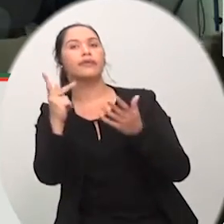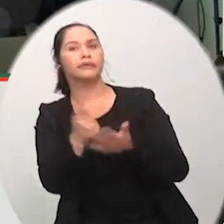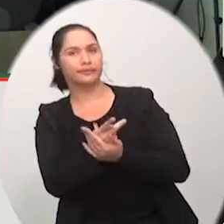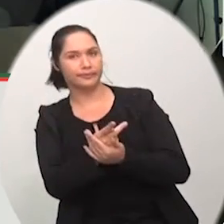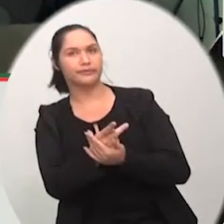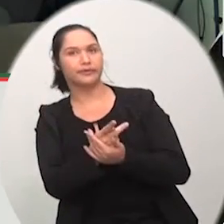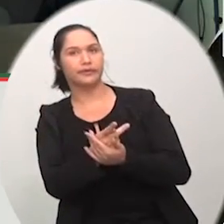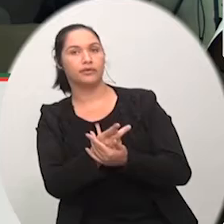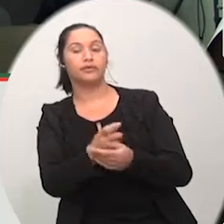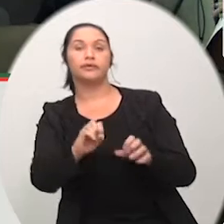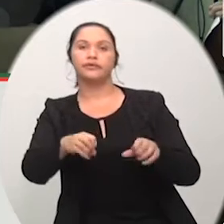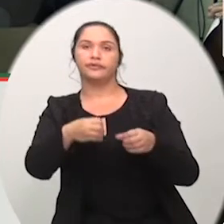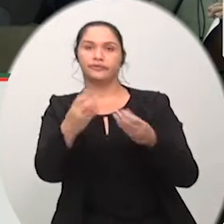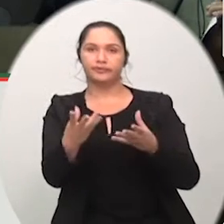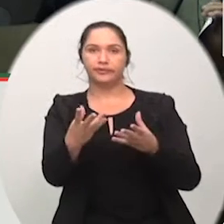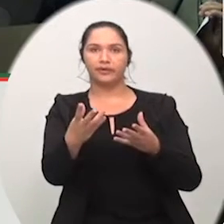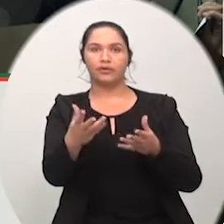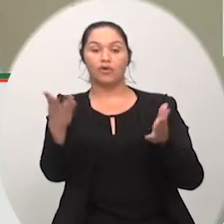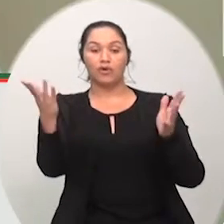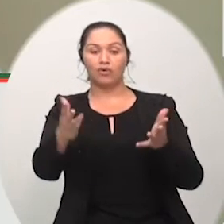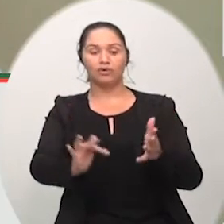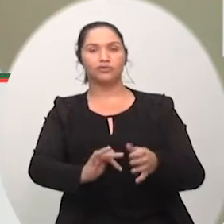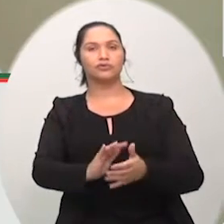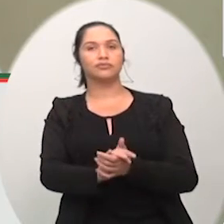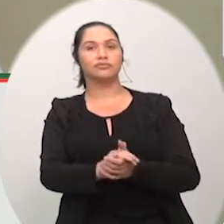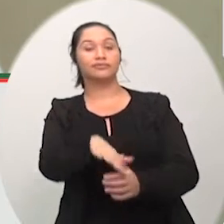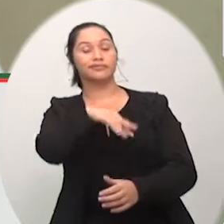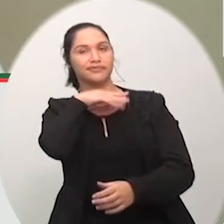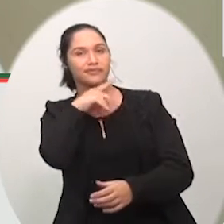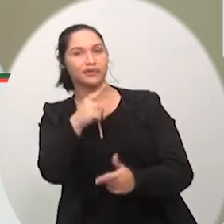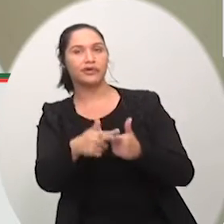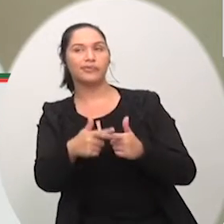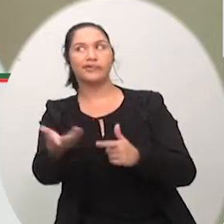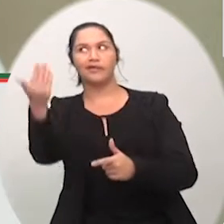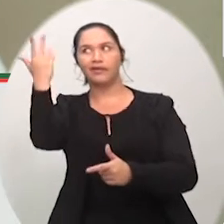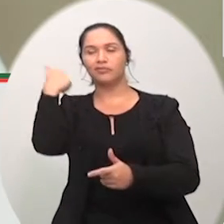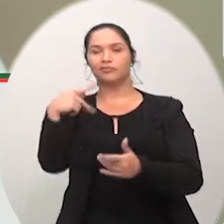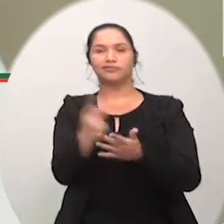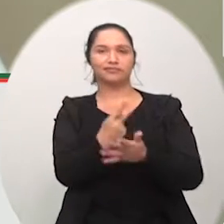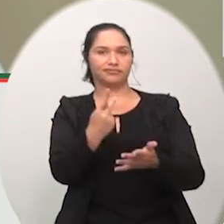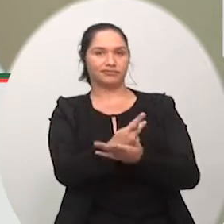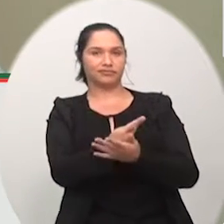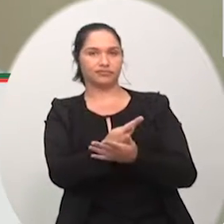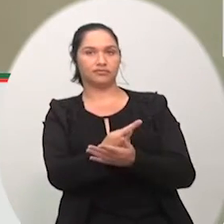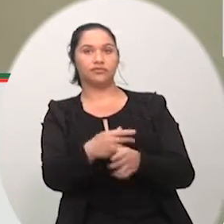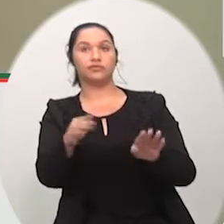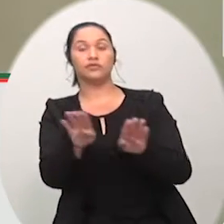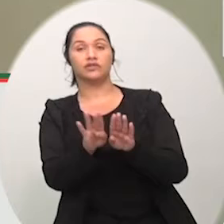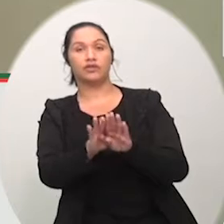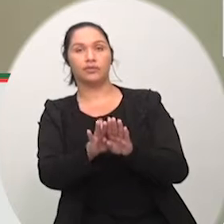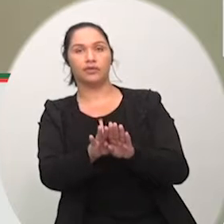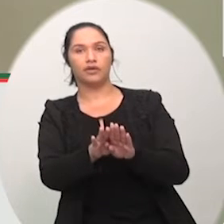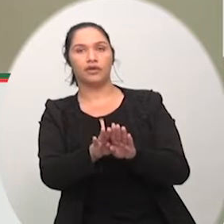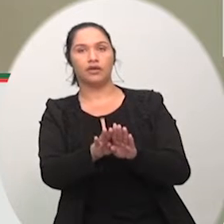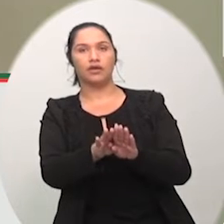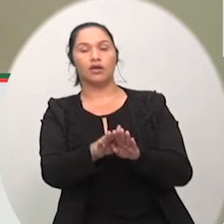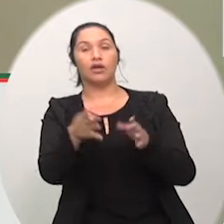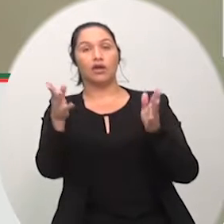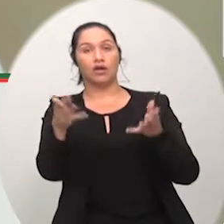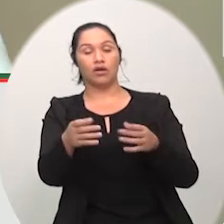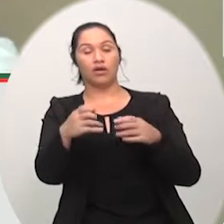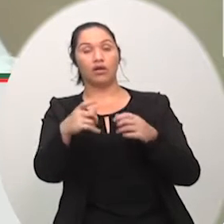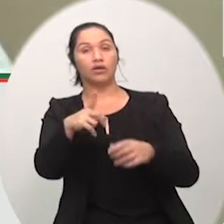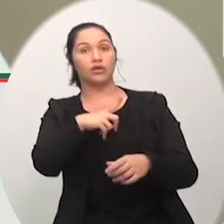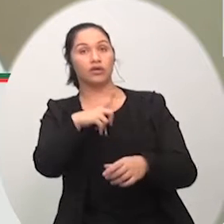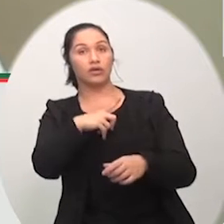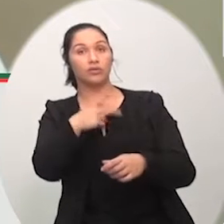não foi bom. Se nós falarmos da administração do cemitério no todo, nós também não podemos ser críticos ao ponto de também